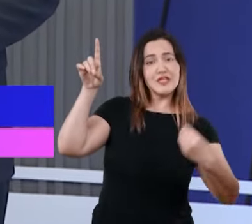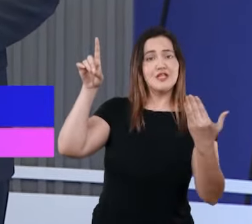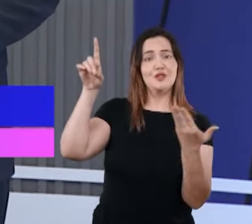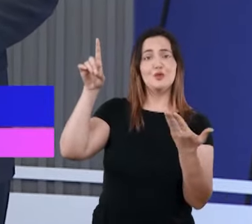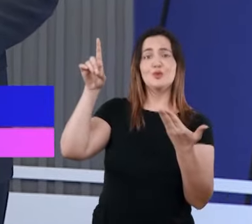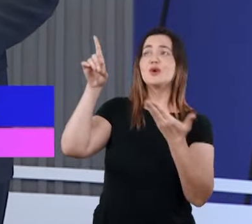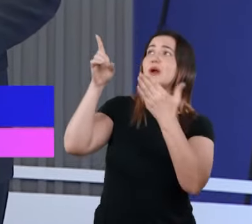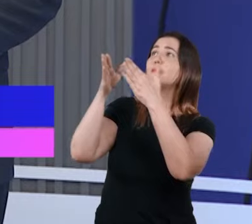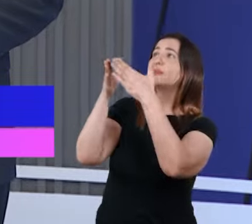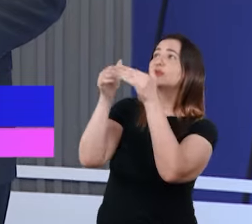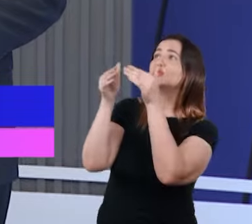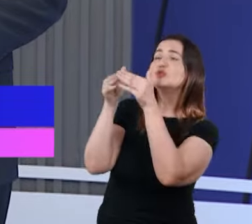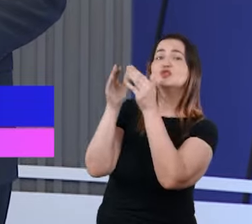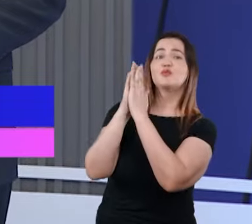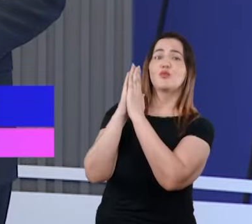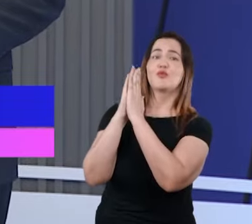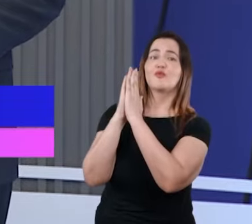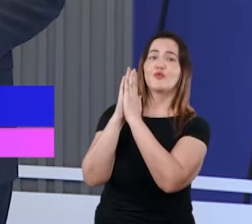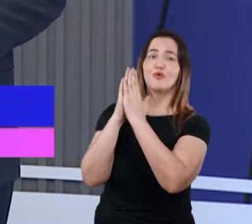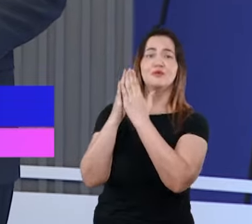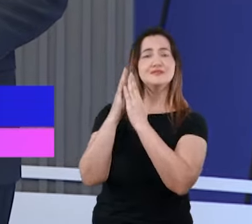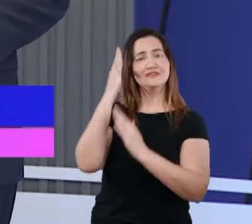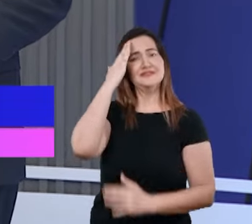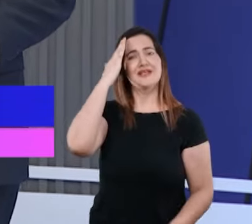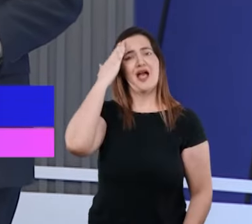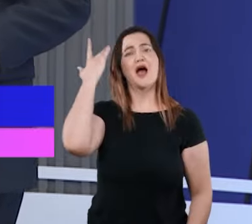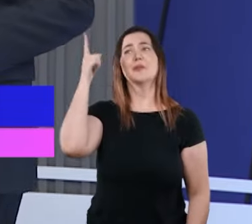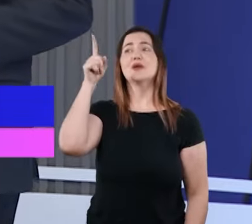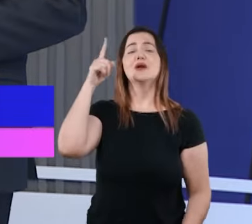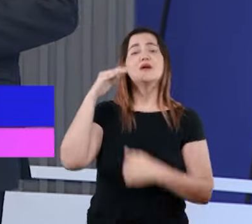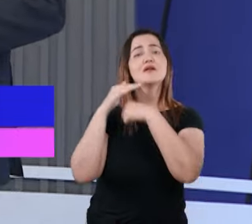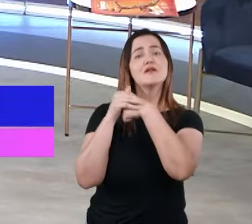um Pai preocupado e interessado com o seu bem-estar.